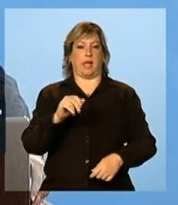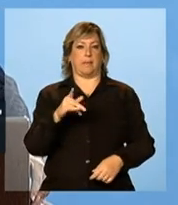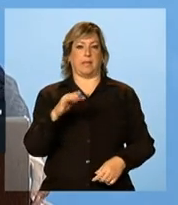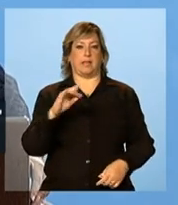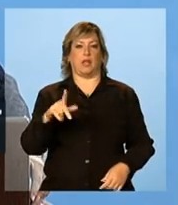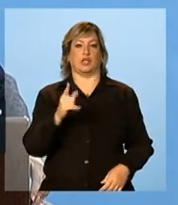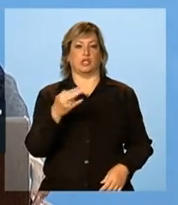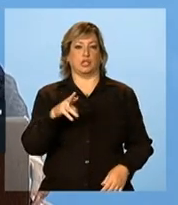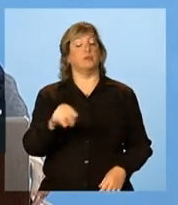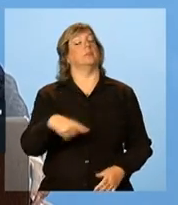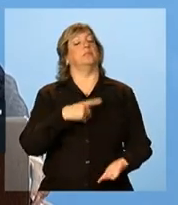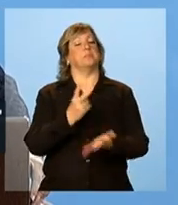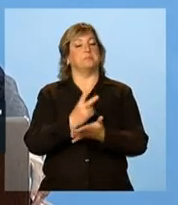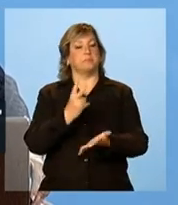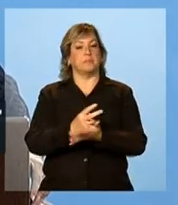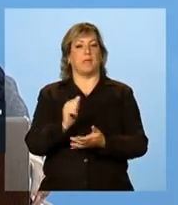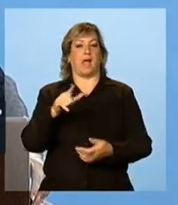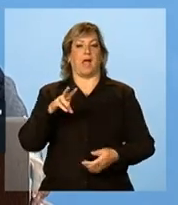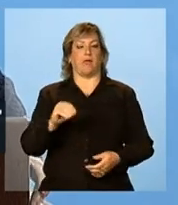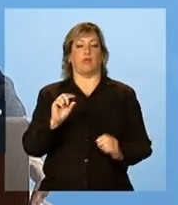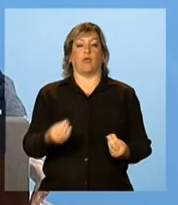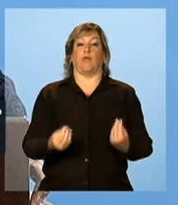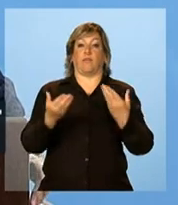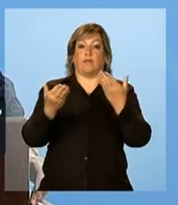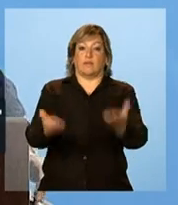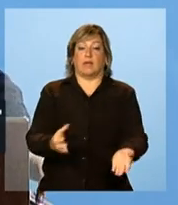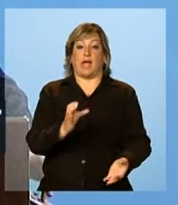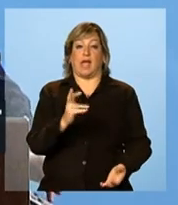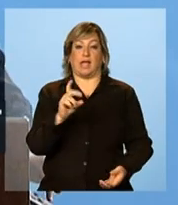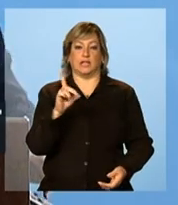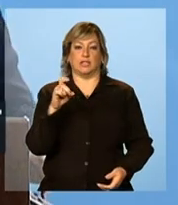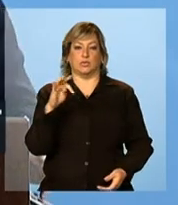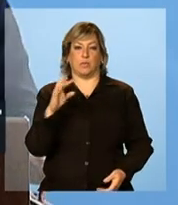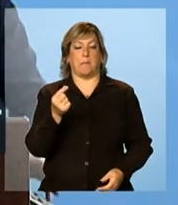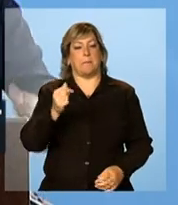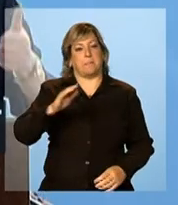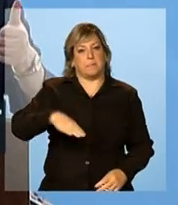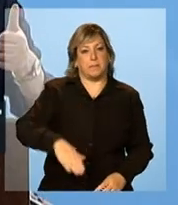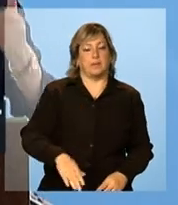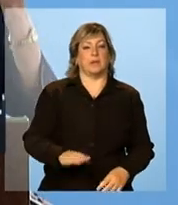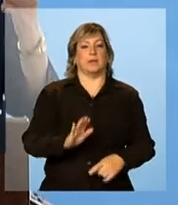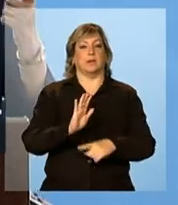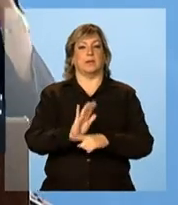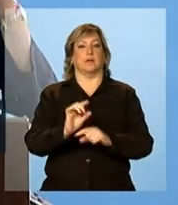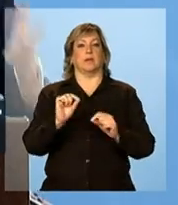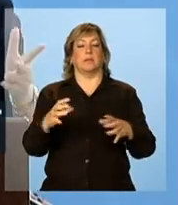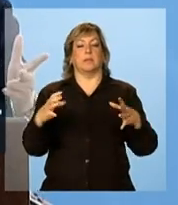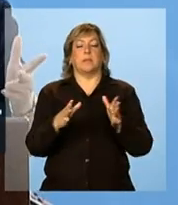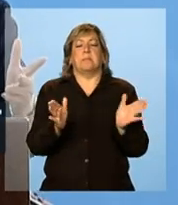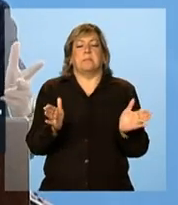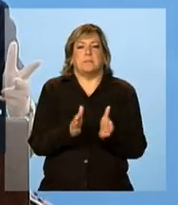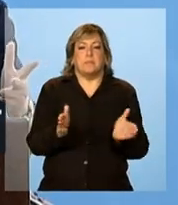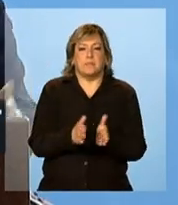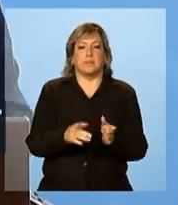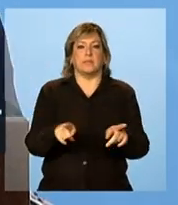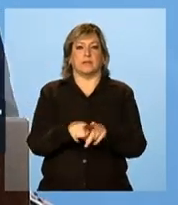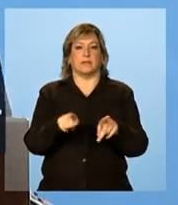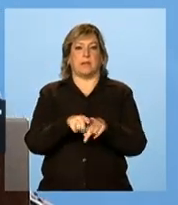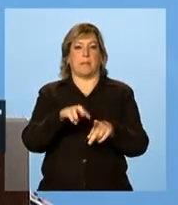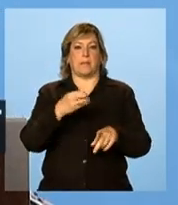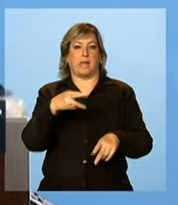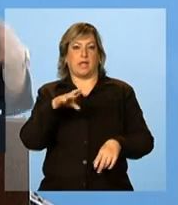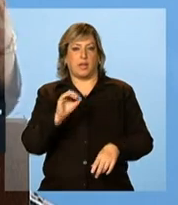objetivo, oferecendo crédito barato e com menos burocracia, para as micro, pequenas e médias empresas.